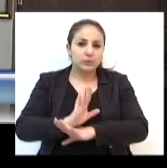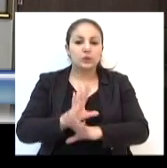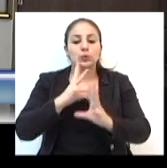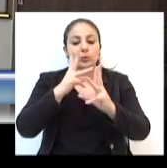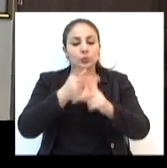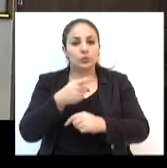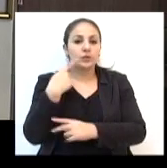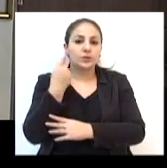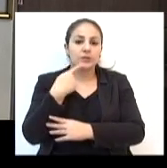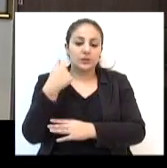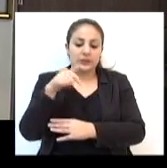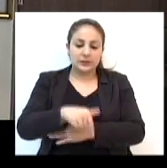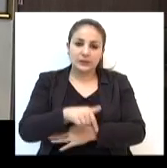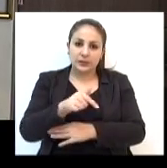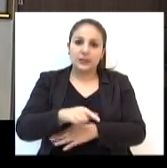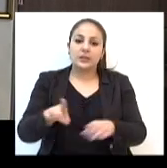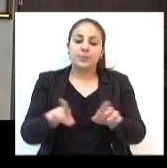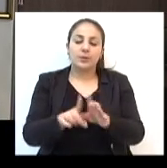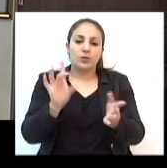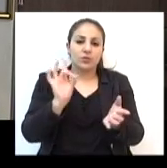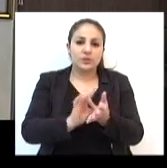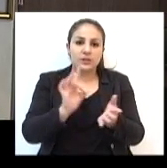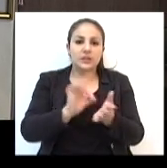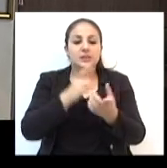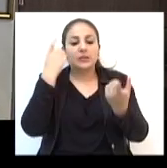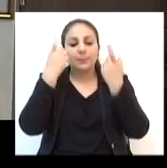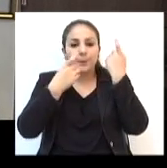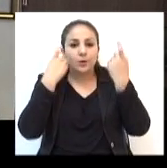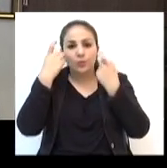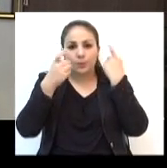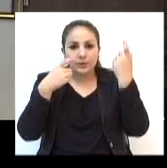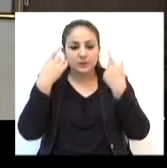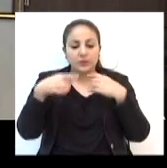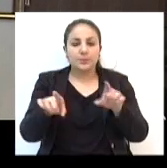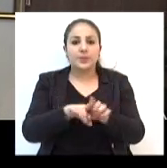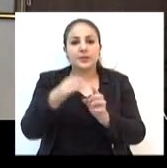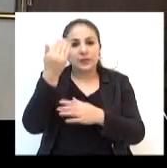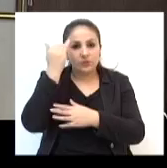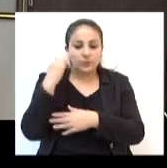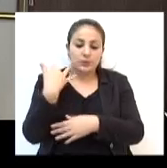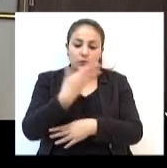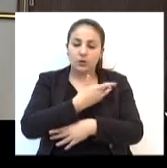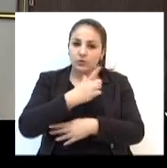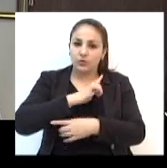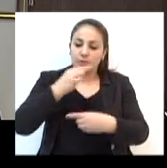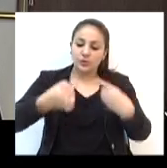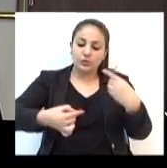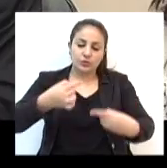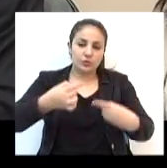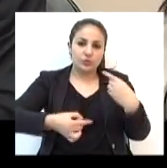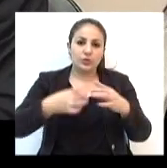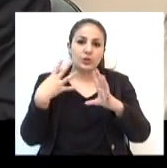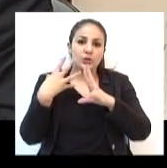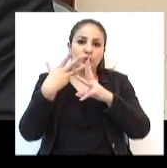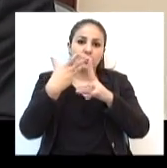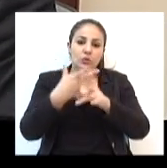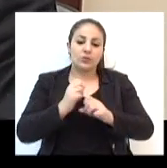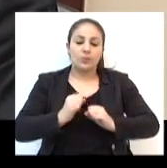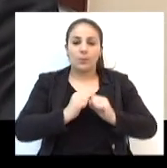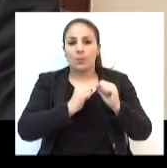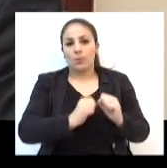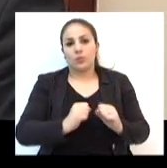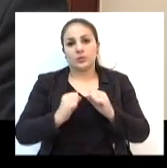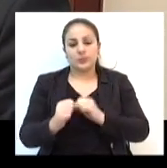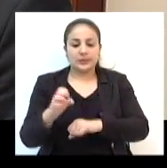os vereadores dessa Casa confirma a preocupação e entendimento que nós tivemos de discutir todas as